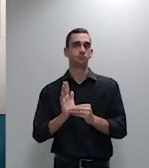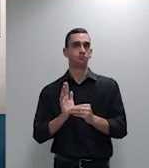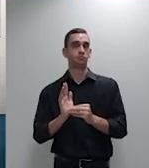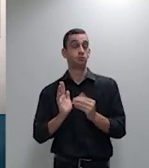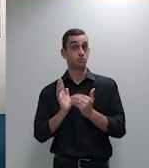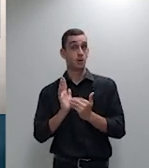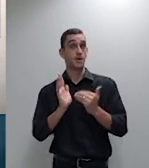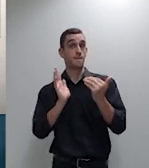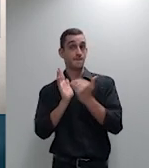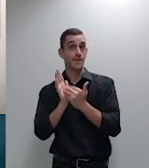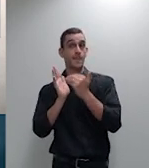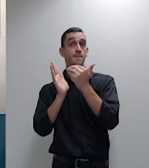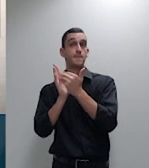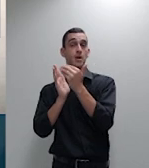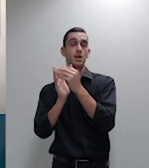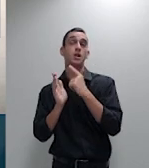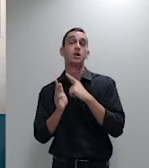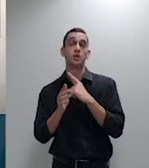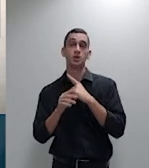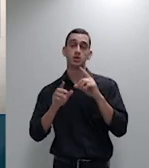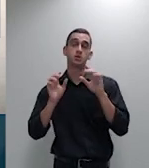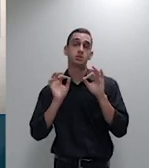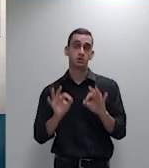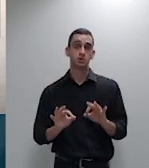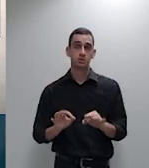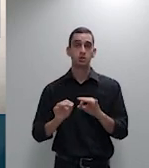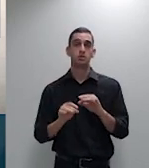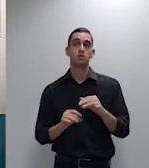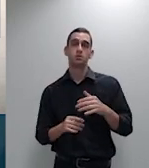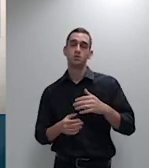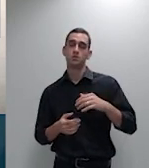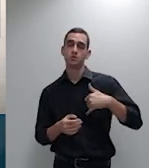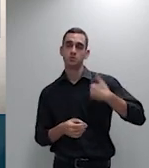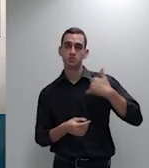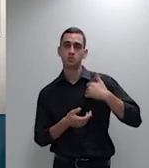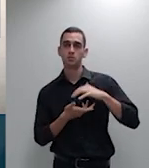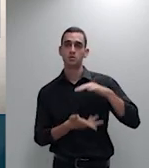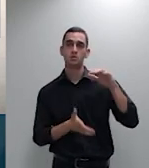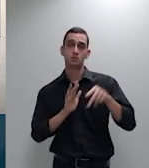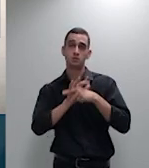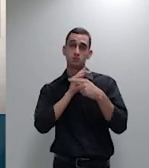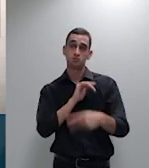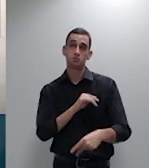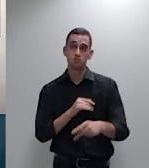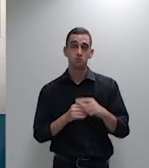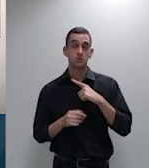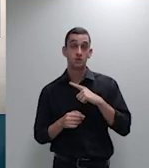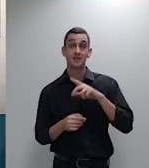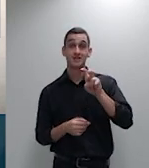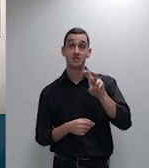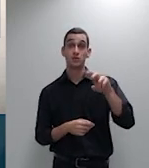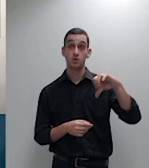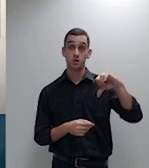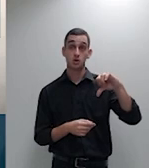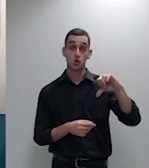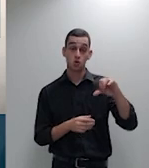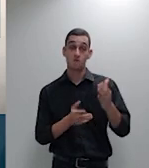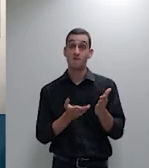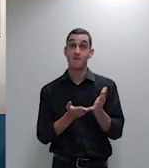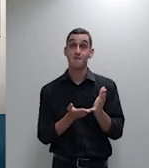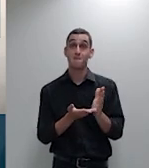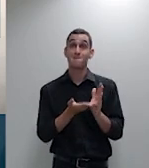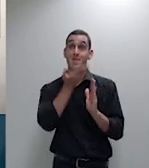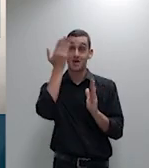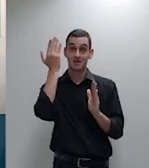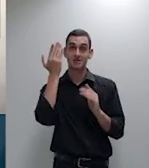do idoso já que o último reajuste é apenas aos 59 anos e a partir desse momento fica espalável